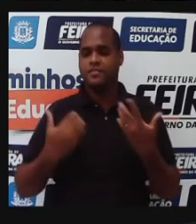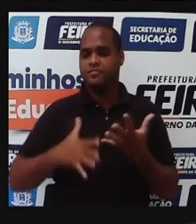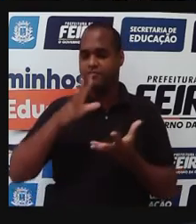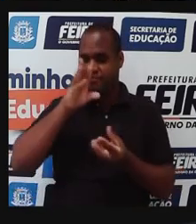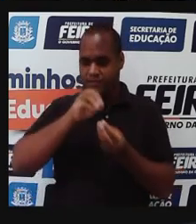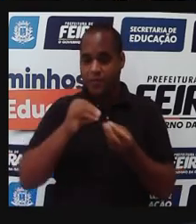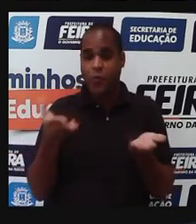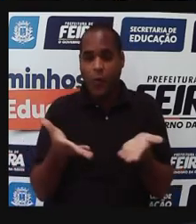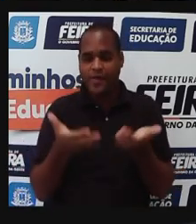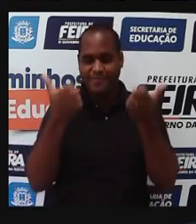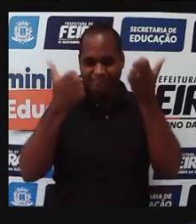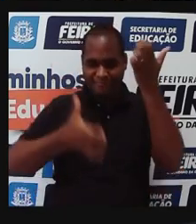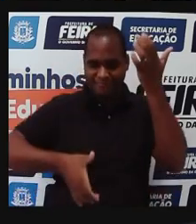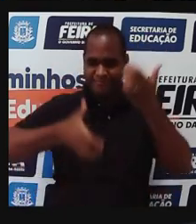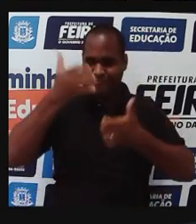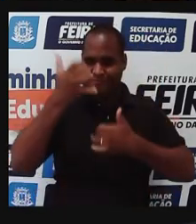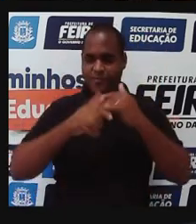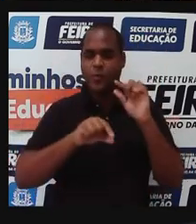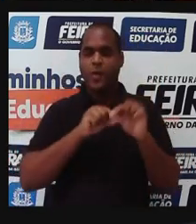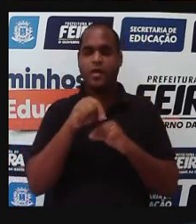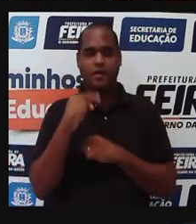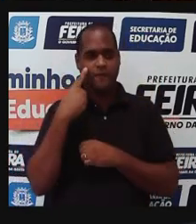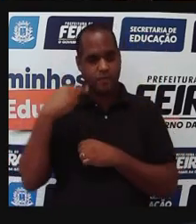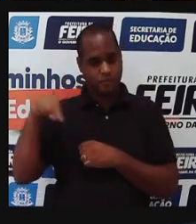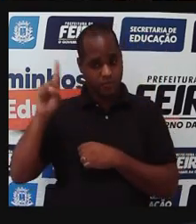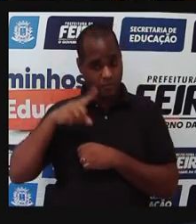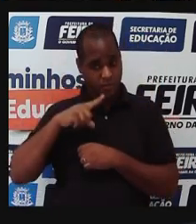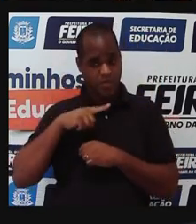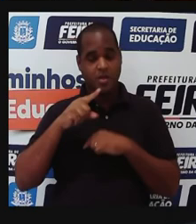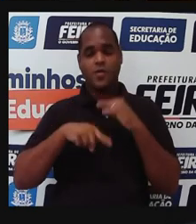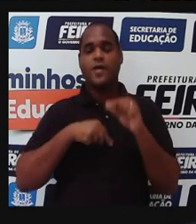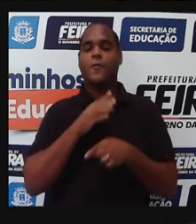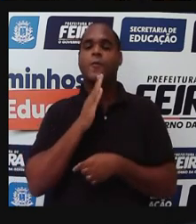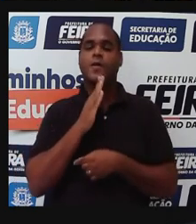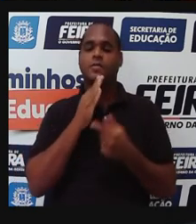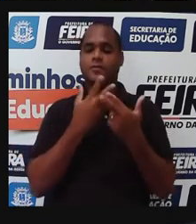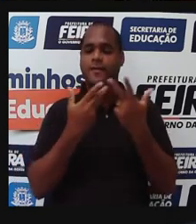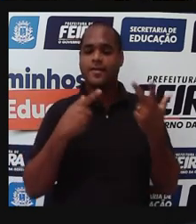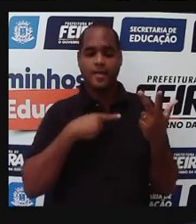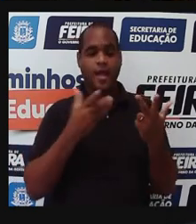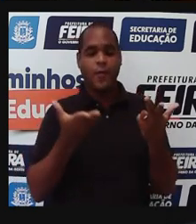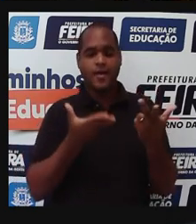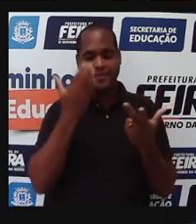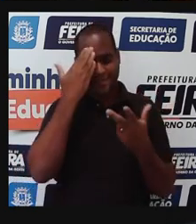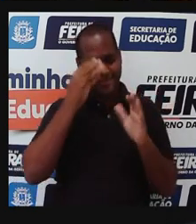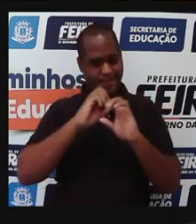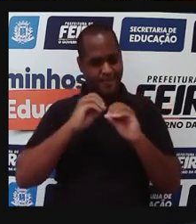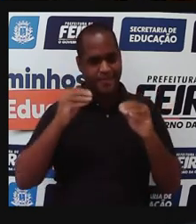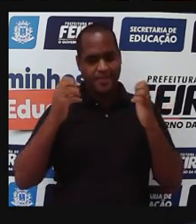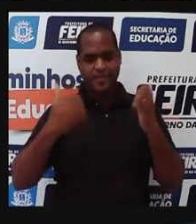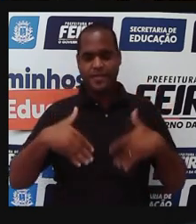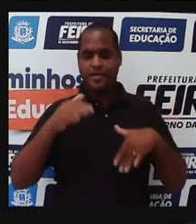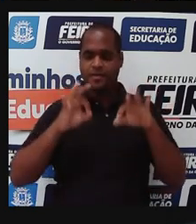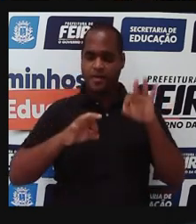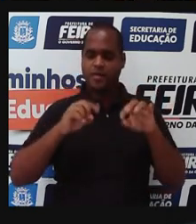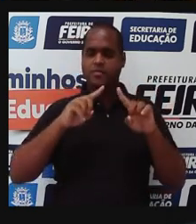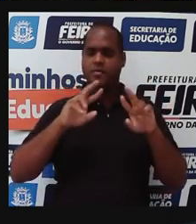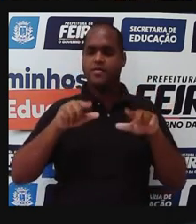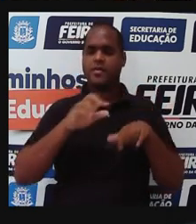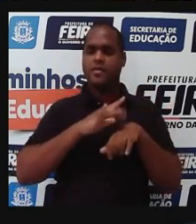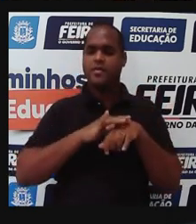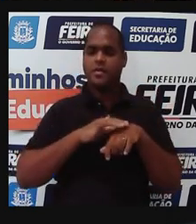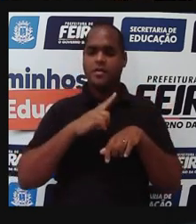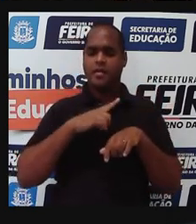Resumindo, então, a nossa aula, a gente viu um pouco, e agora a gente conhece, e agora já tá entendendo os termos, né, o que que são as